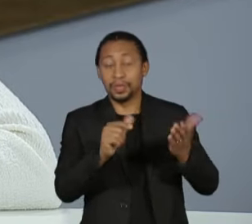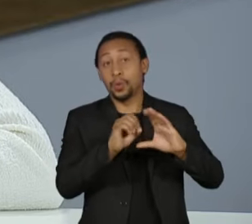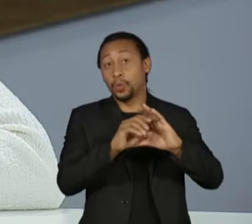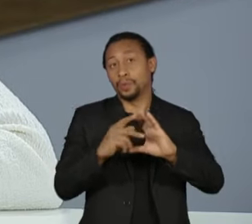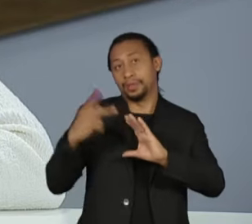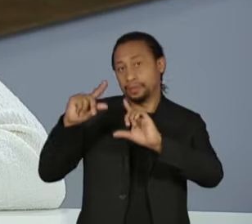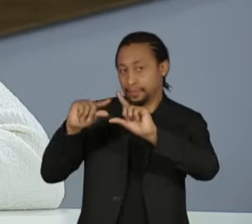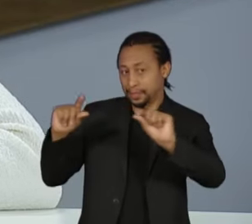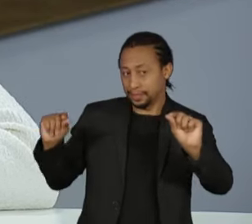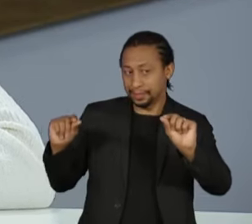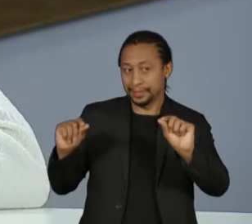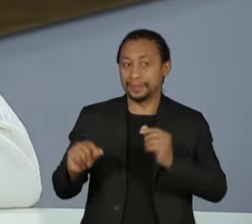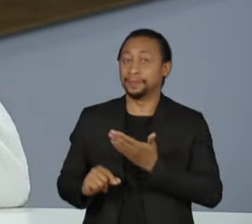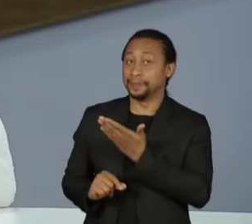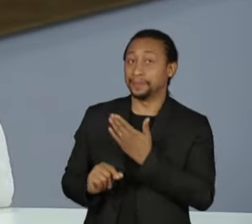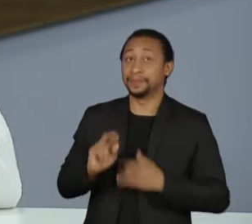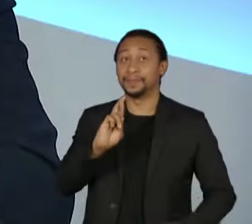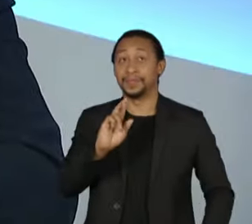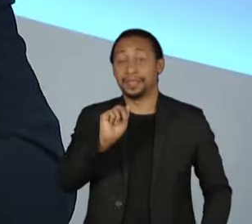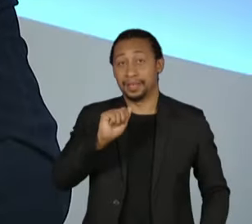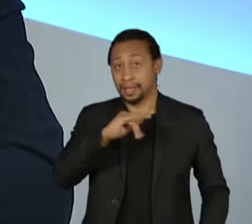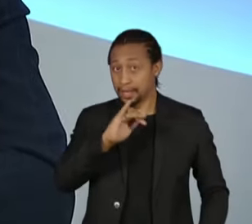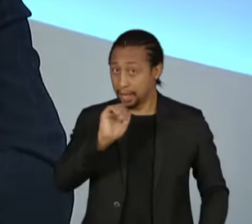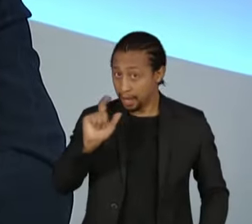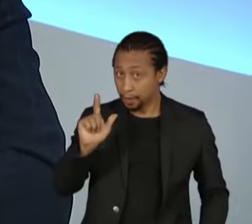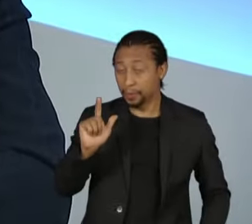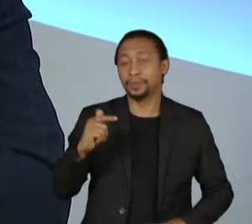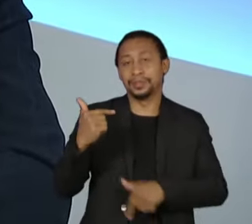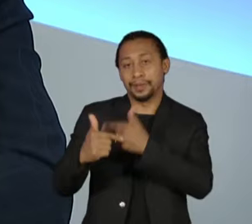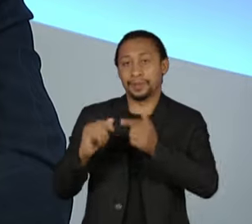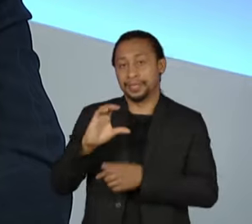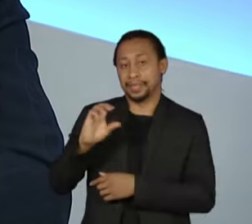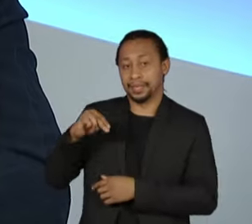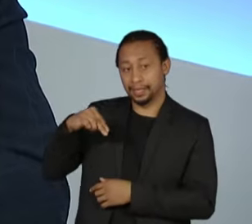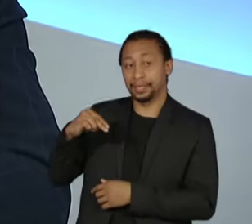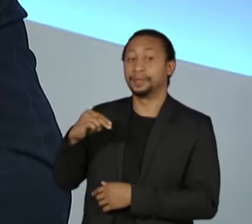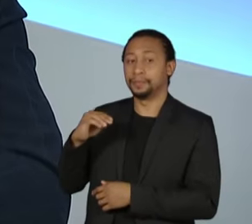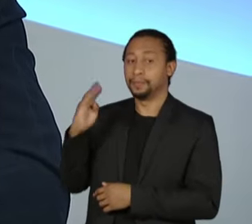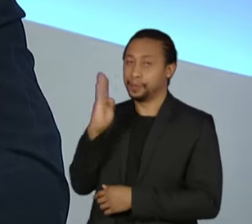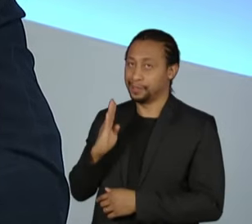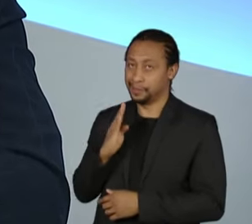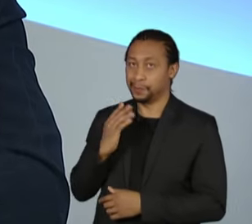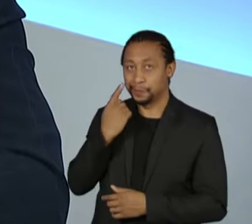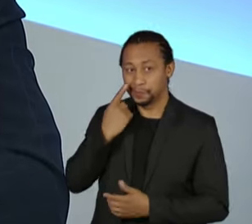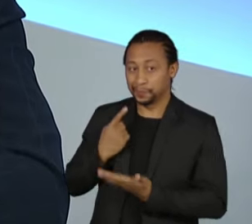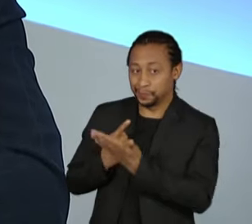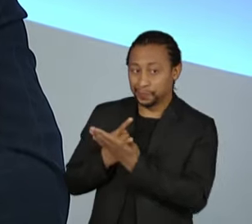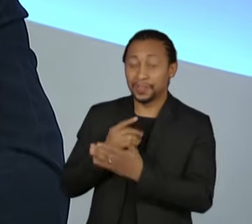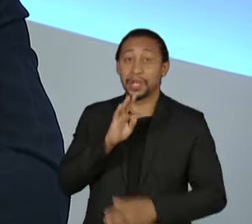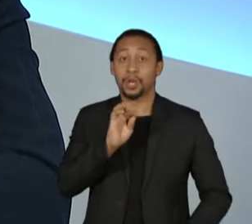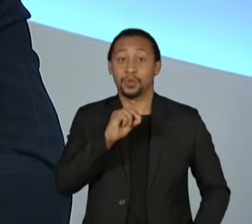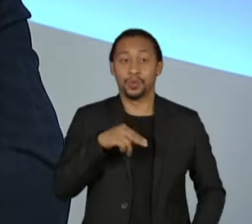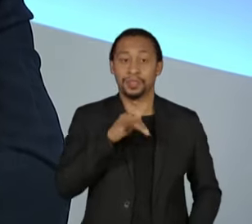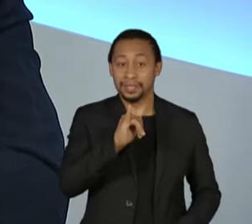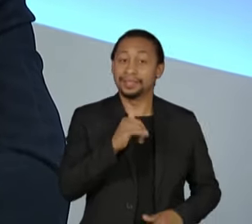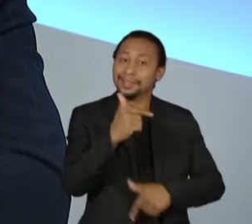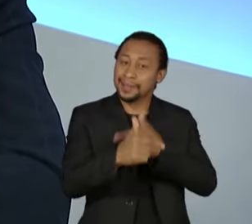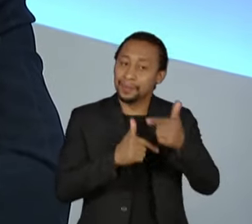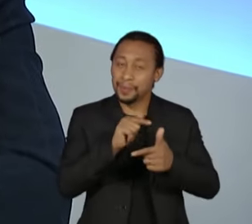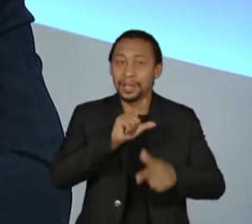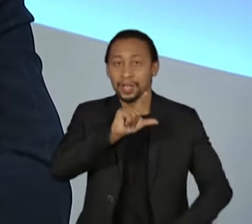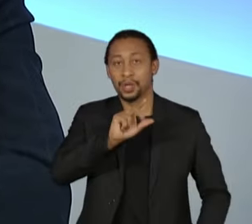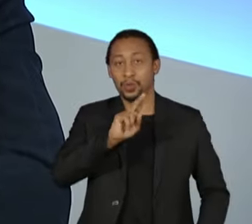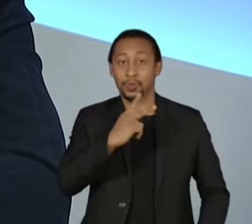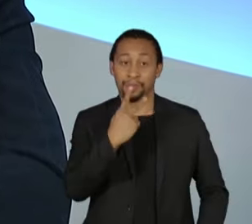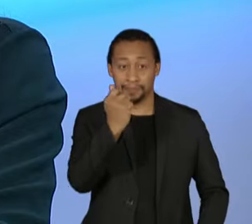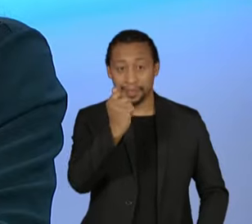analista de economia da CNN Brasil. Tony Trindade, jornalista do portal Lupa 1 e da FM Lupa 1, do